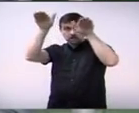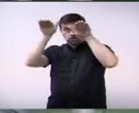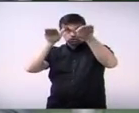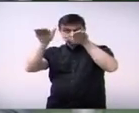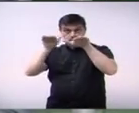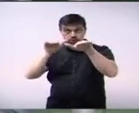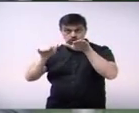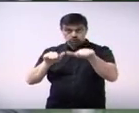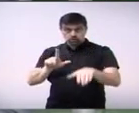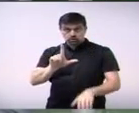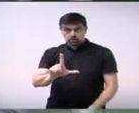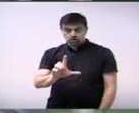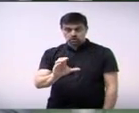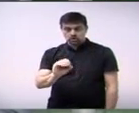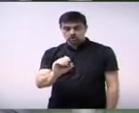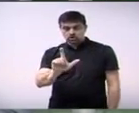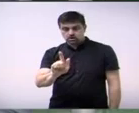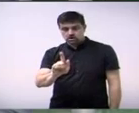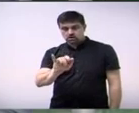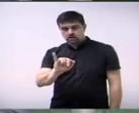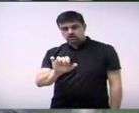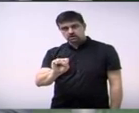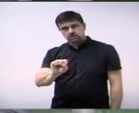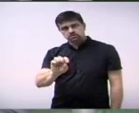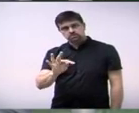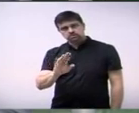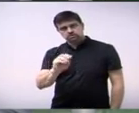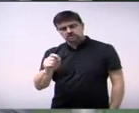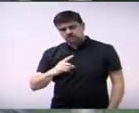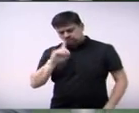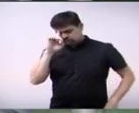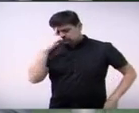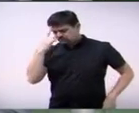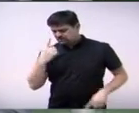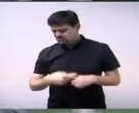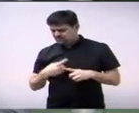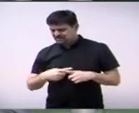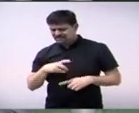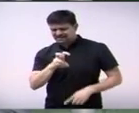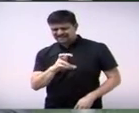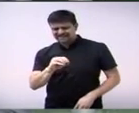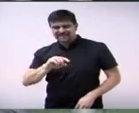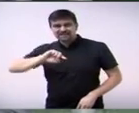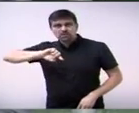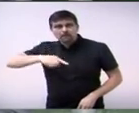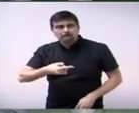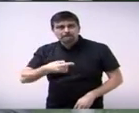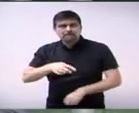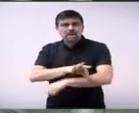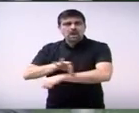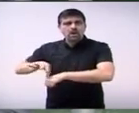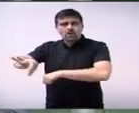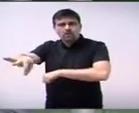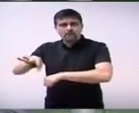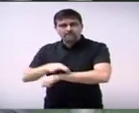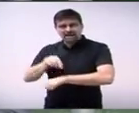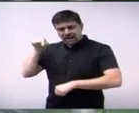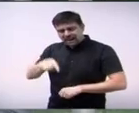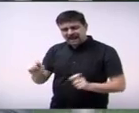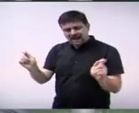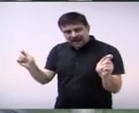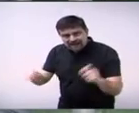eu questionei por que 500 mil metros, por que não construímos casas ali e foi